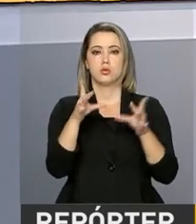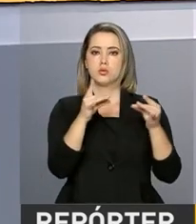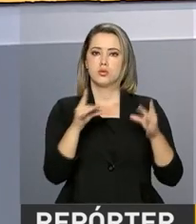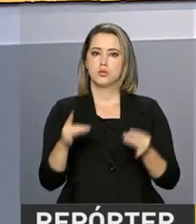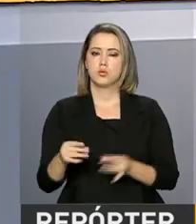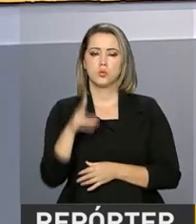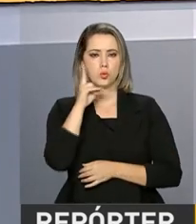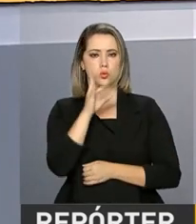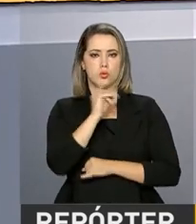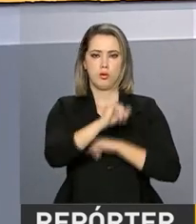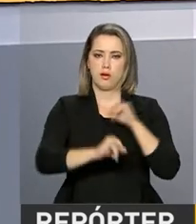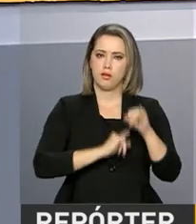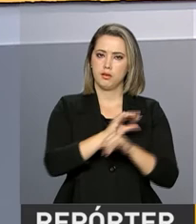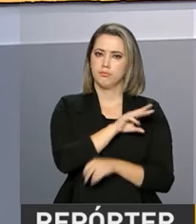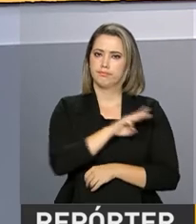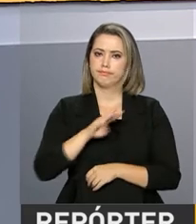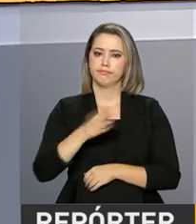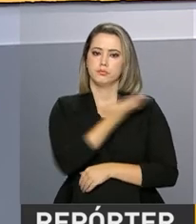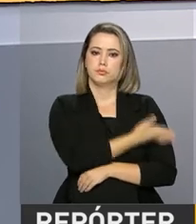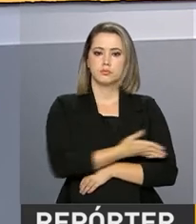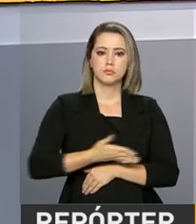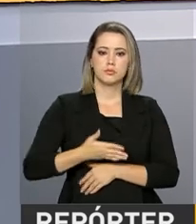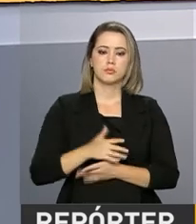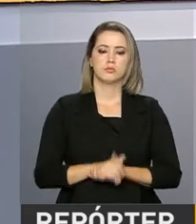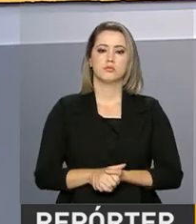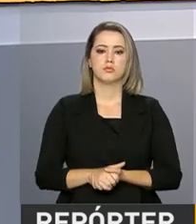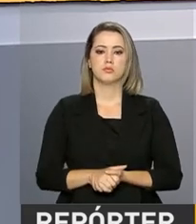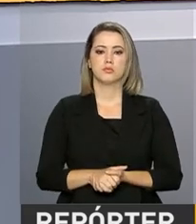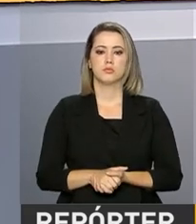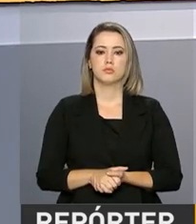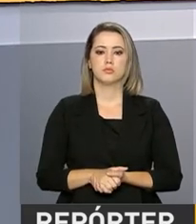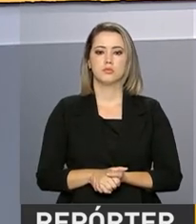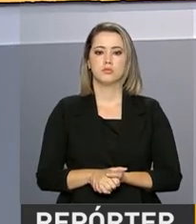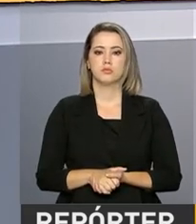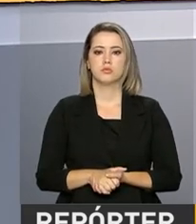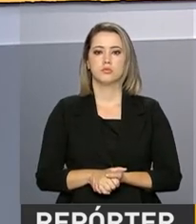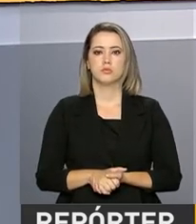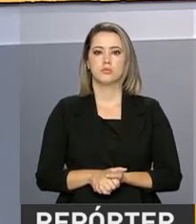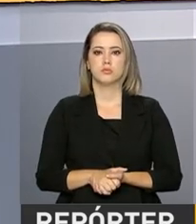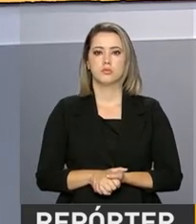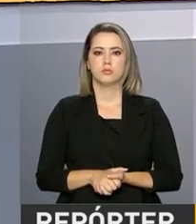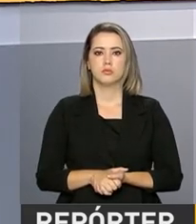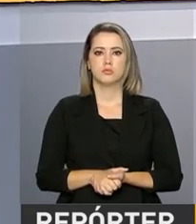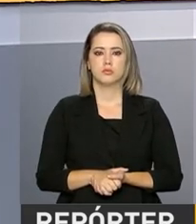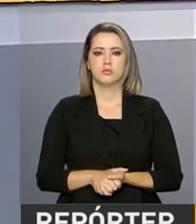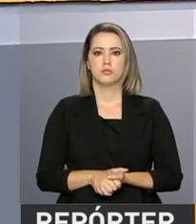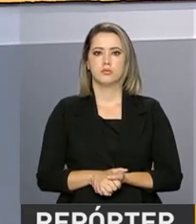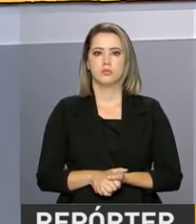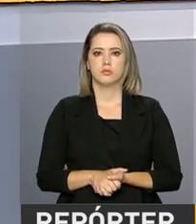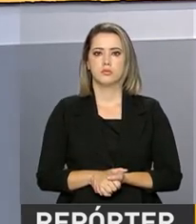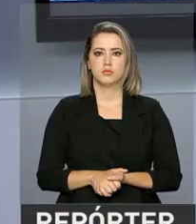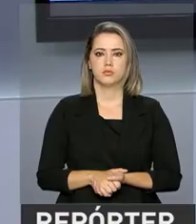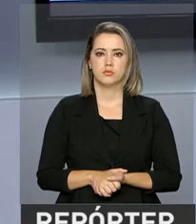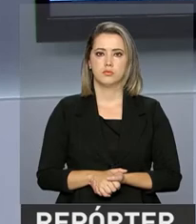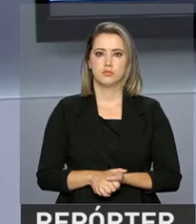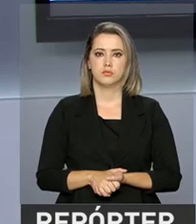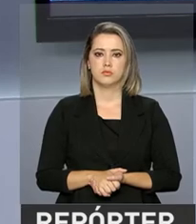detalhes, basta acessar o site fiesseleção.mec.gov.br.